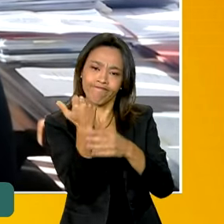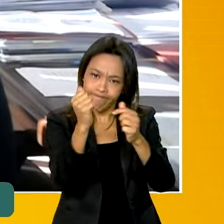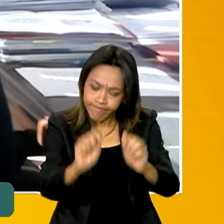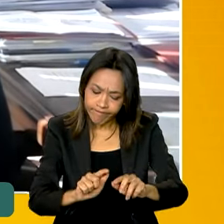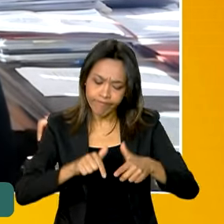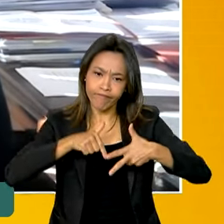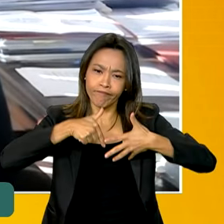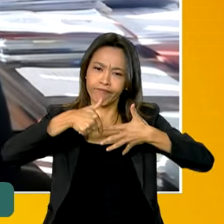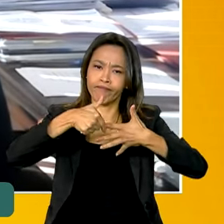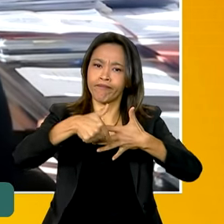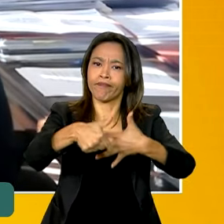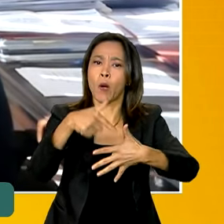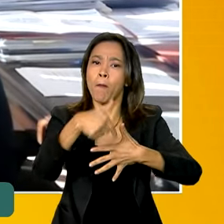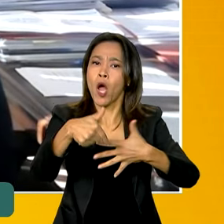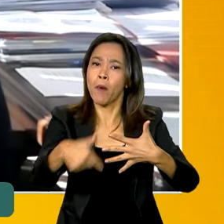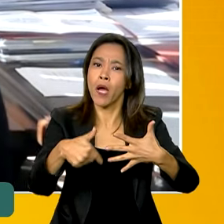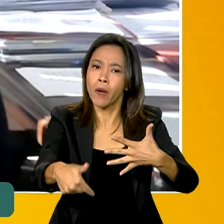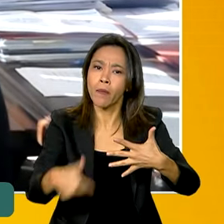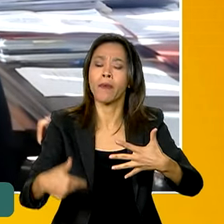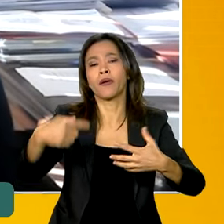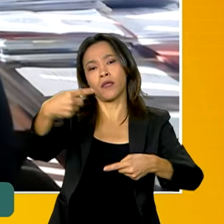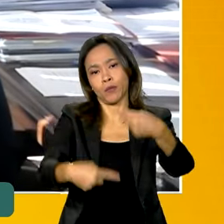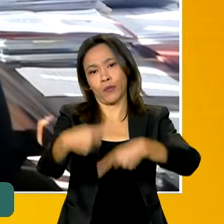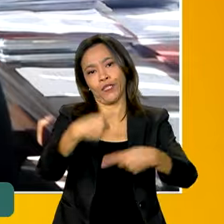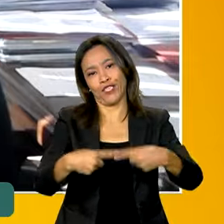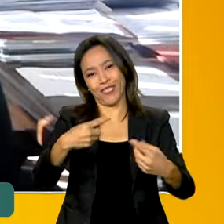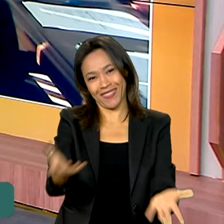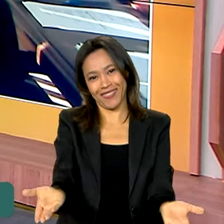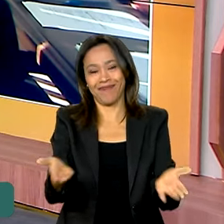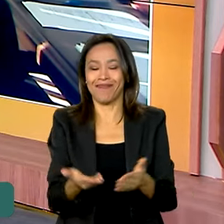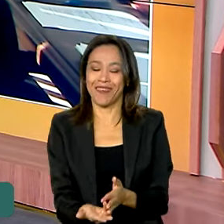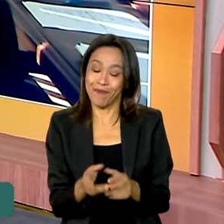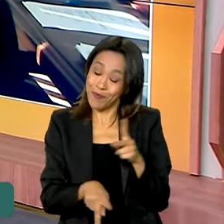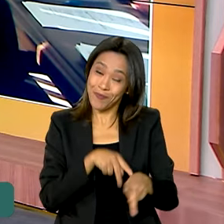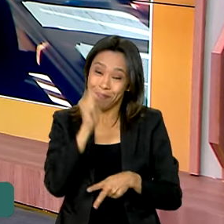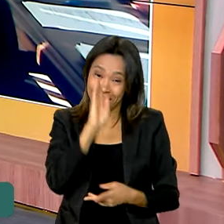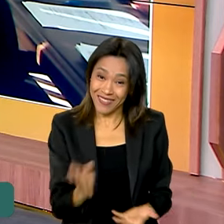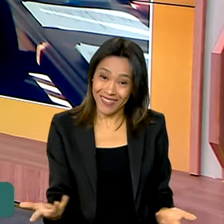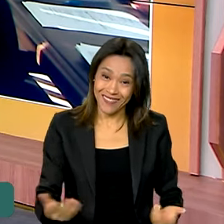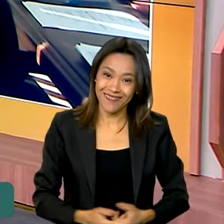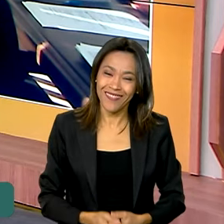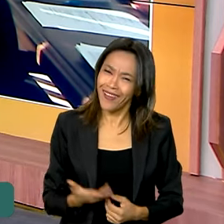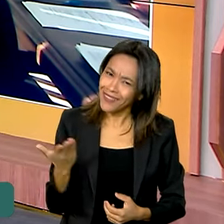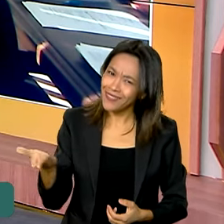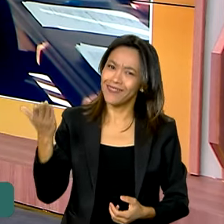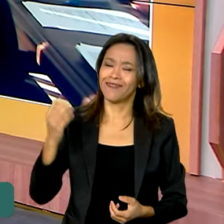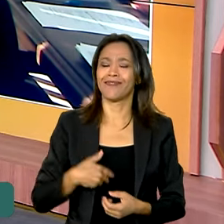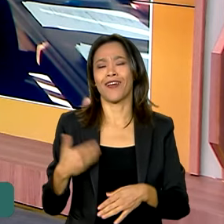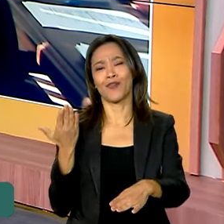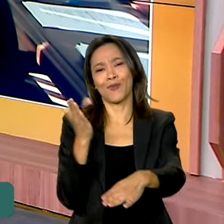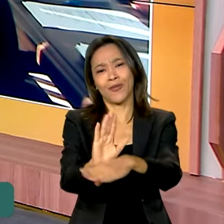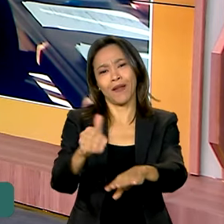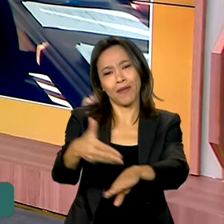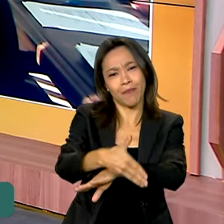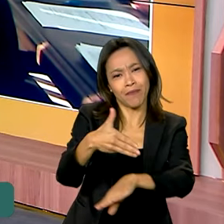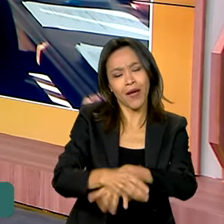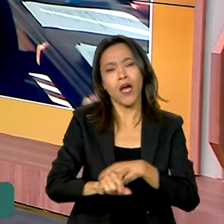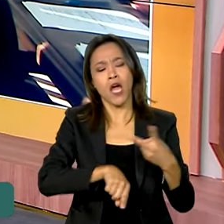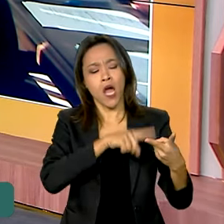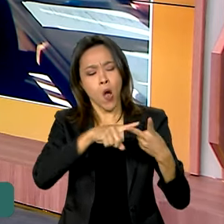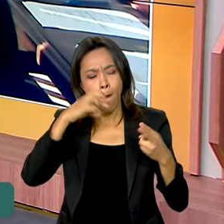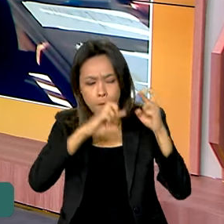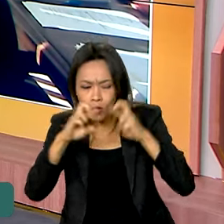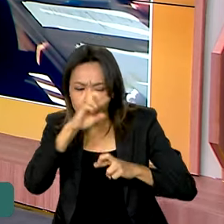e saudar, assim, os seus compromissos com o povo brasileiro. É isso, é ajudar na participação, monitorar,